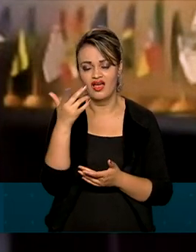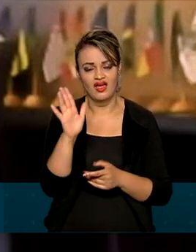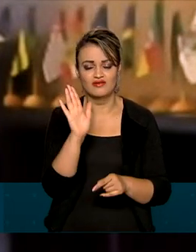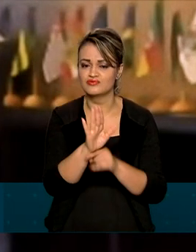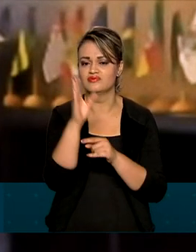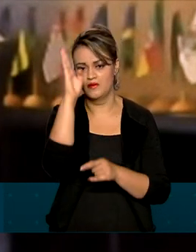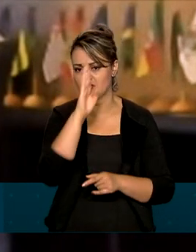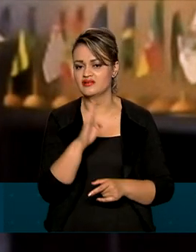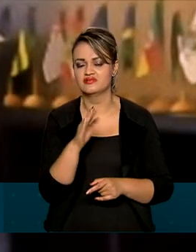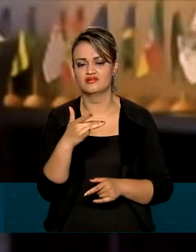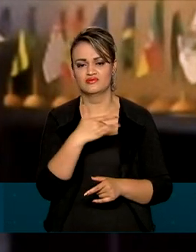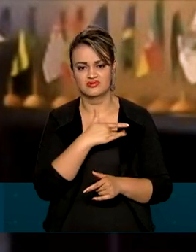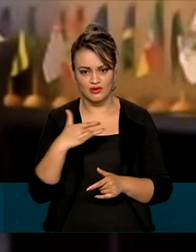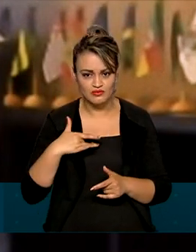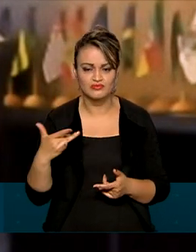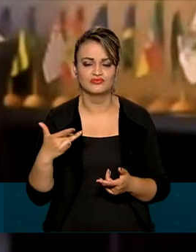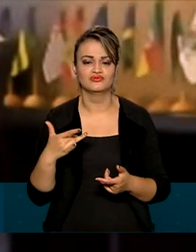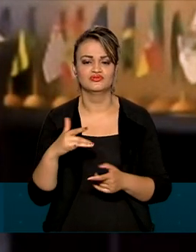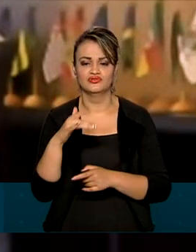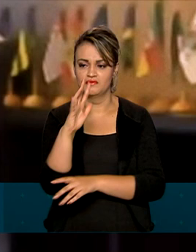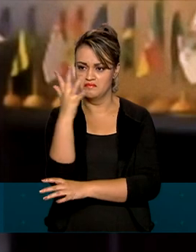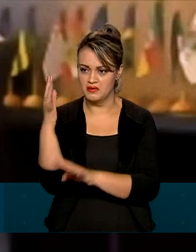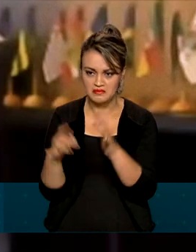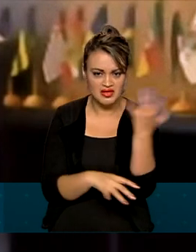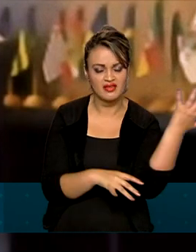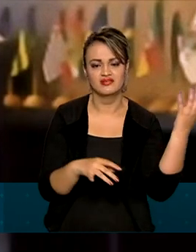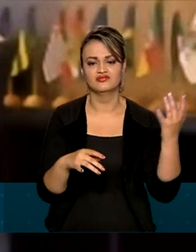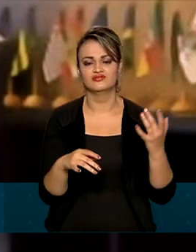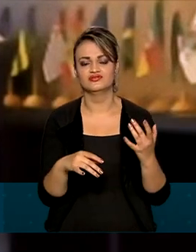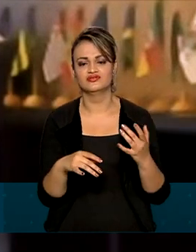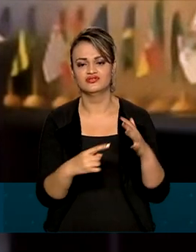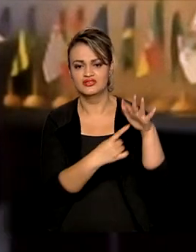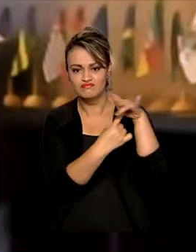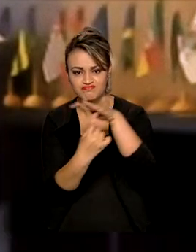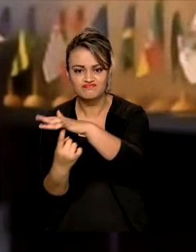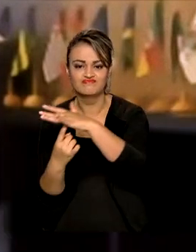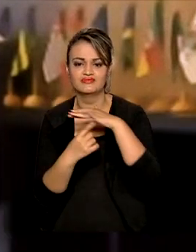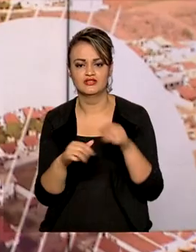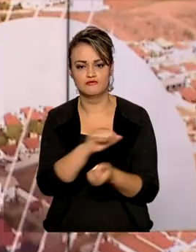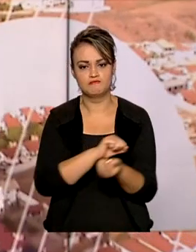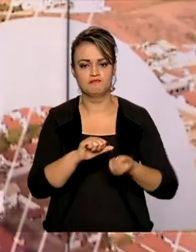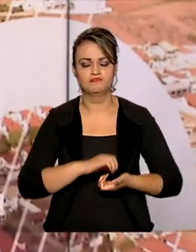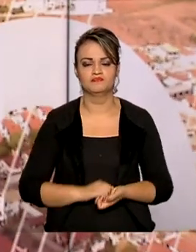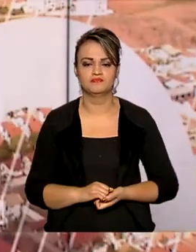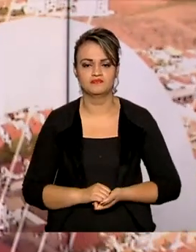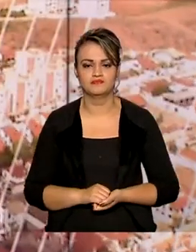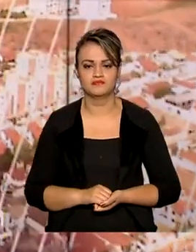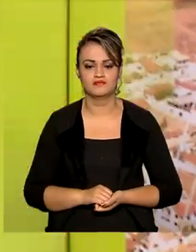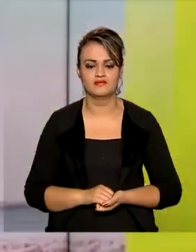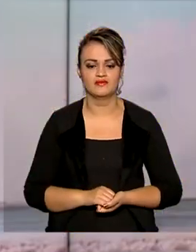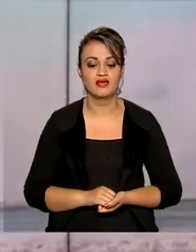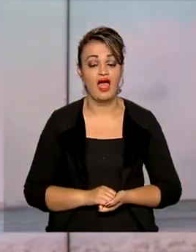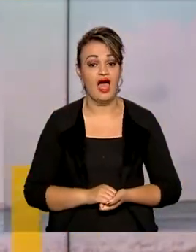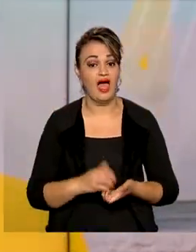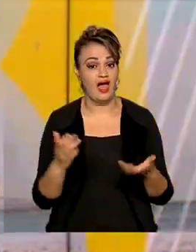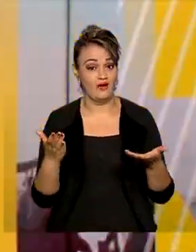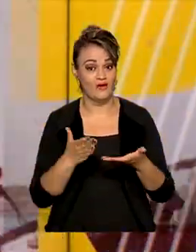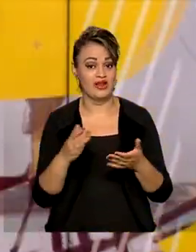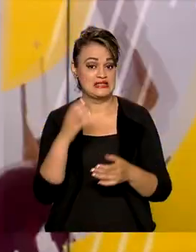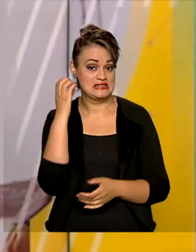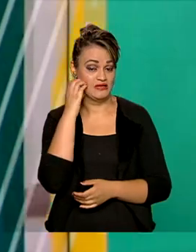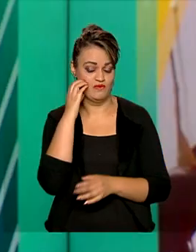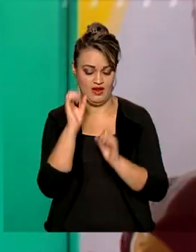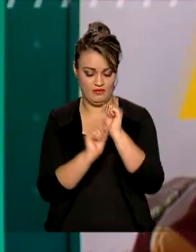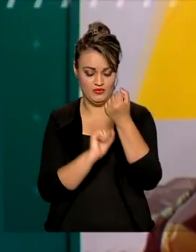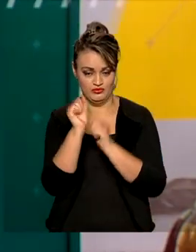Brasil, é investir na saúde, é investir no meio ambiente, é investir na sustentabilidade. A partir de agora, os celulares